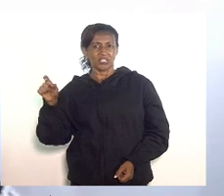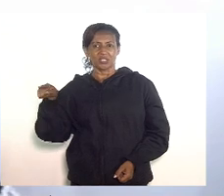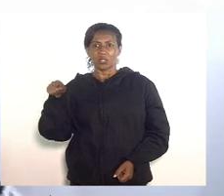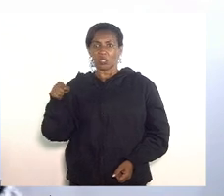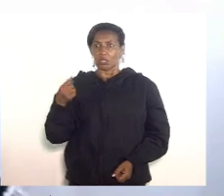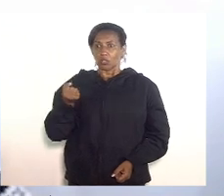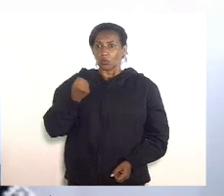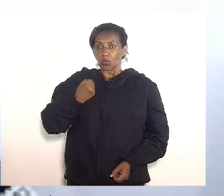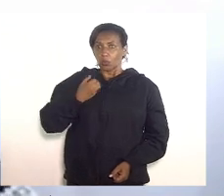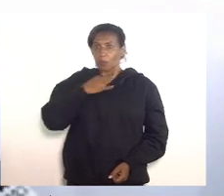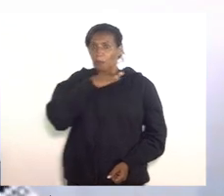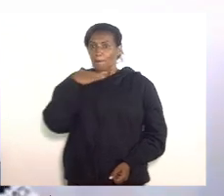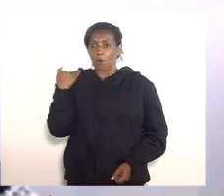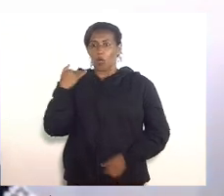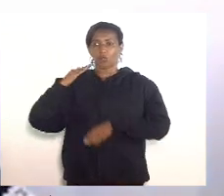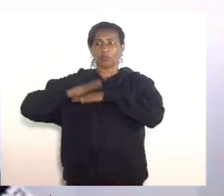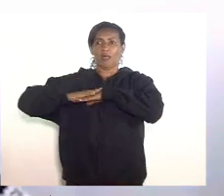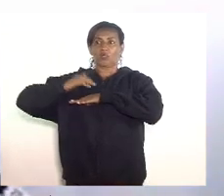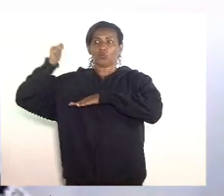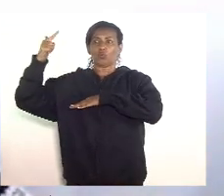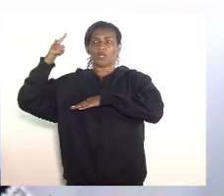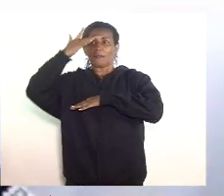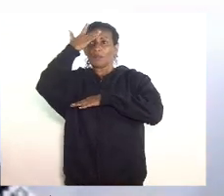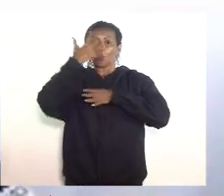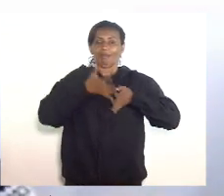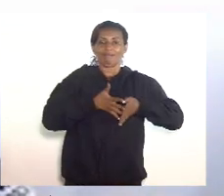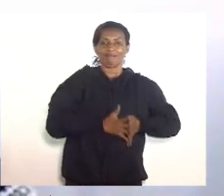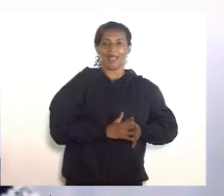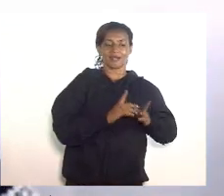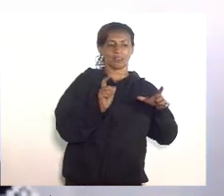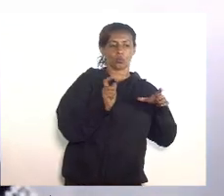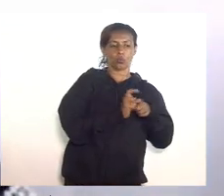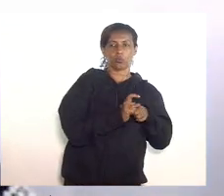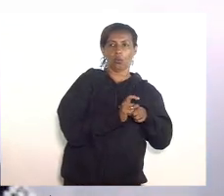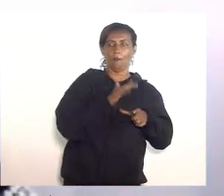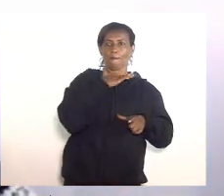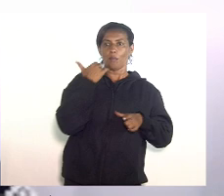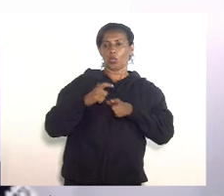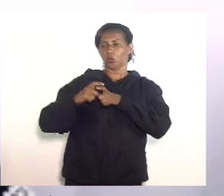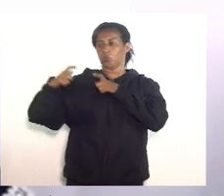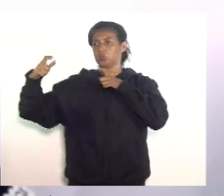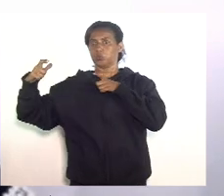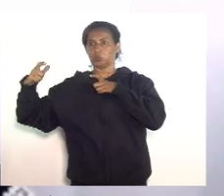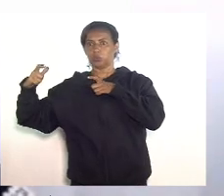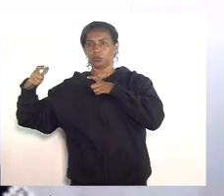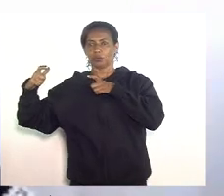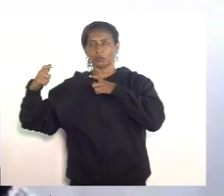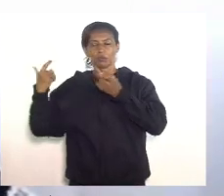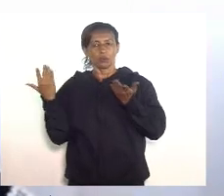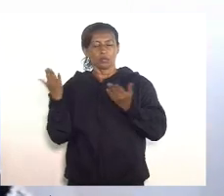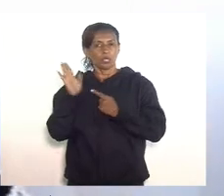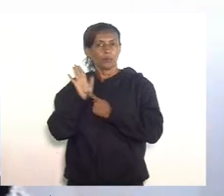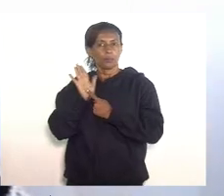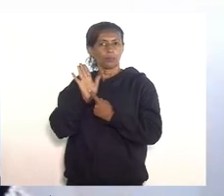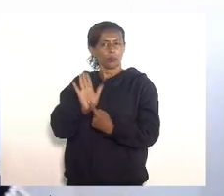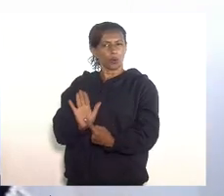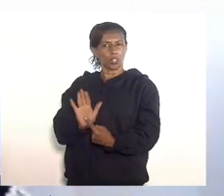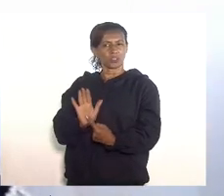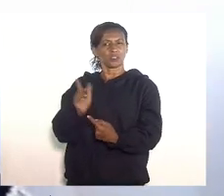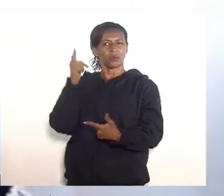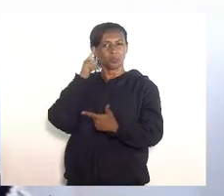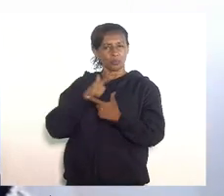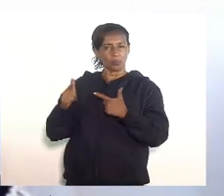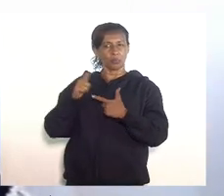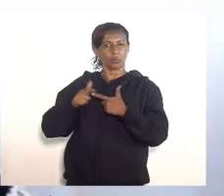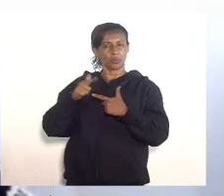nascimentos então essas informações que trago agora demonstram a magnitude do problema que